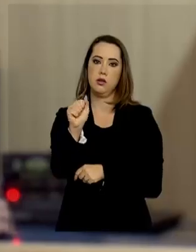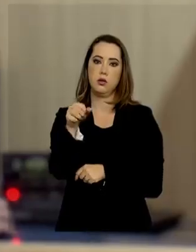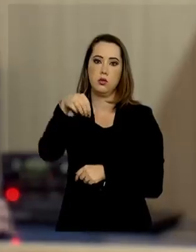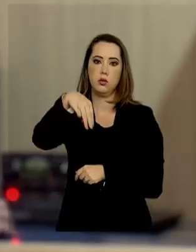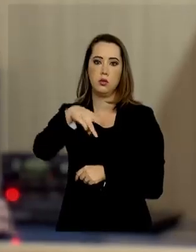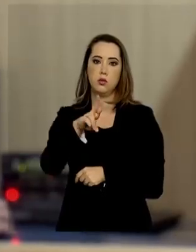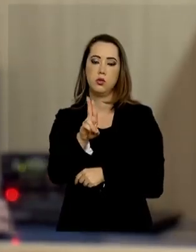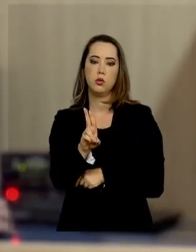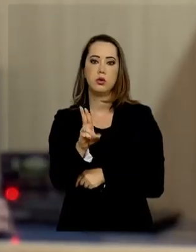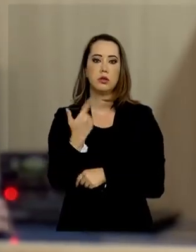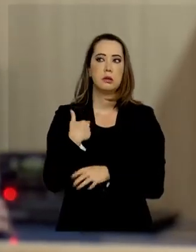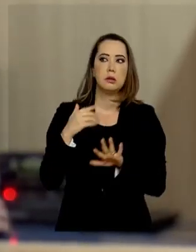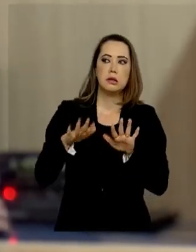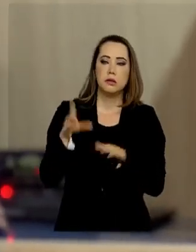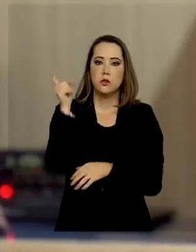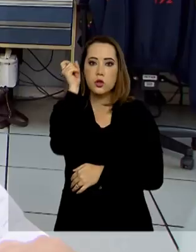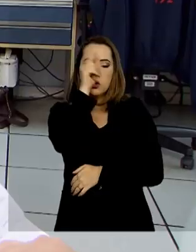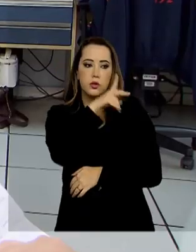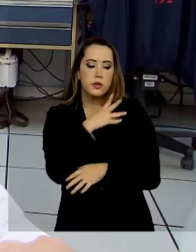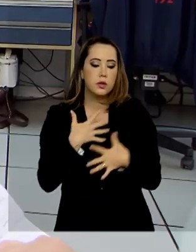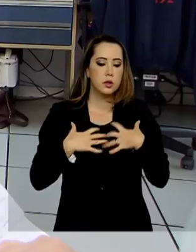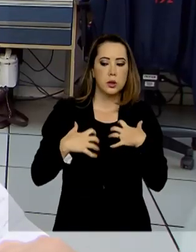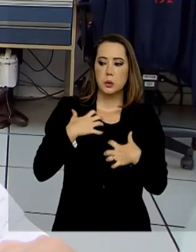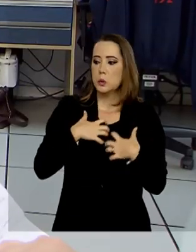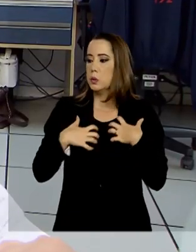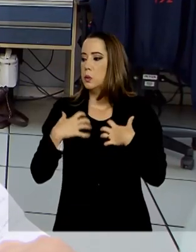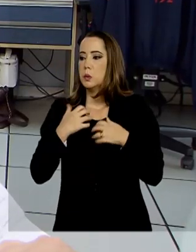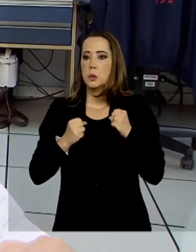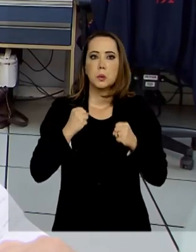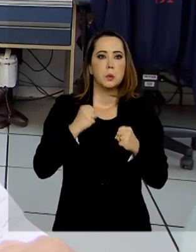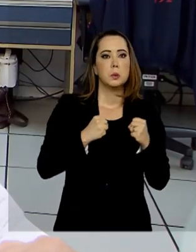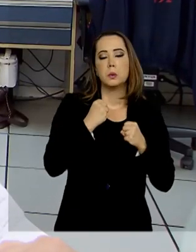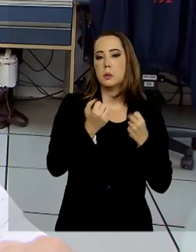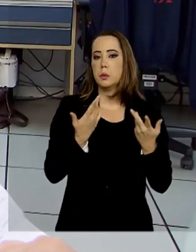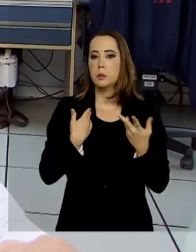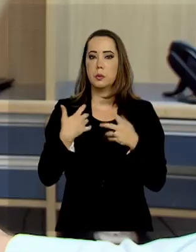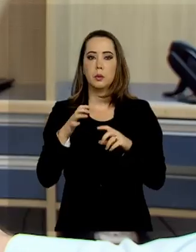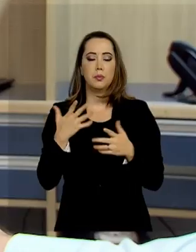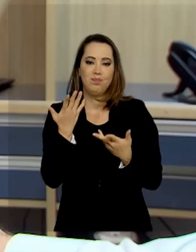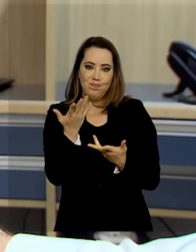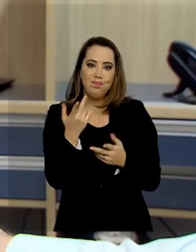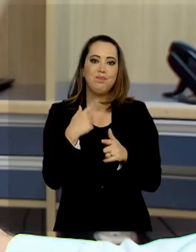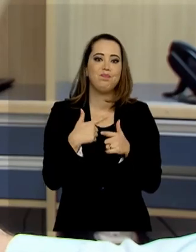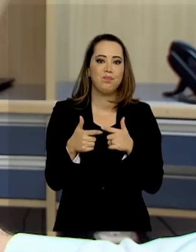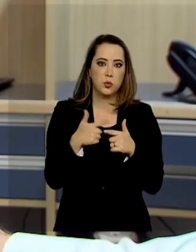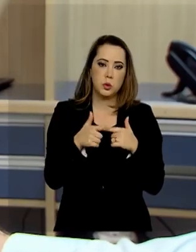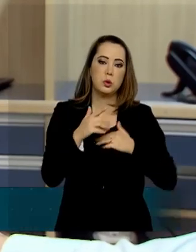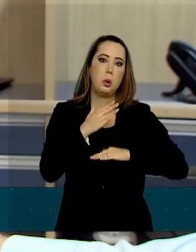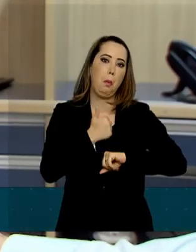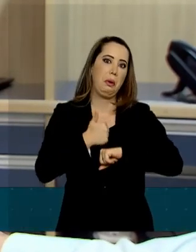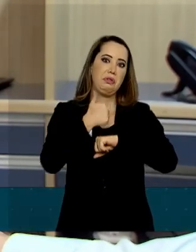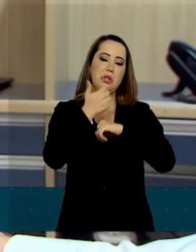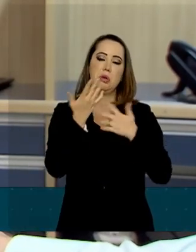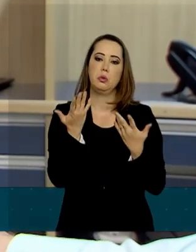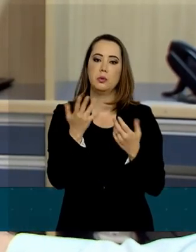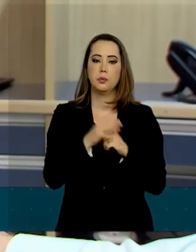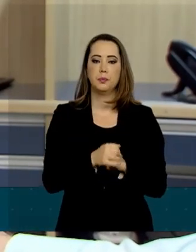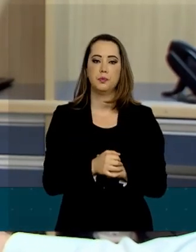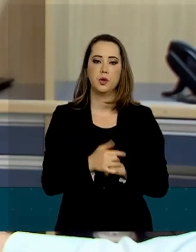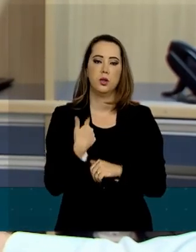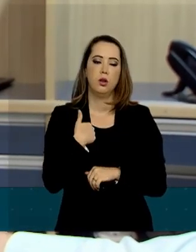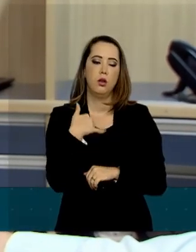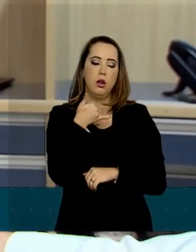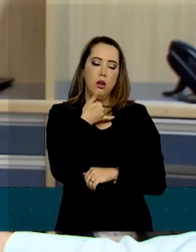com o tempo foi ficando difícil lidar com a ansiedade e o estresse da profissão. Eu estava mais para baixo, mais triste,